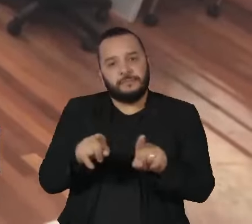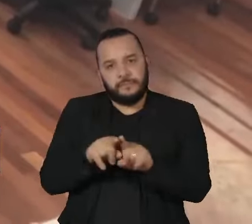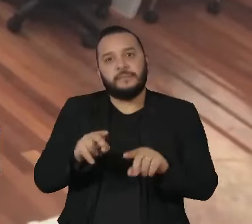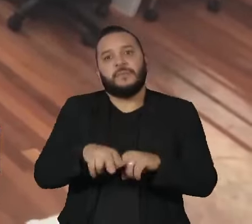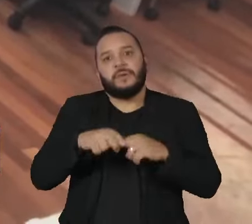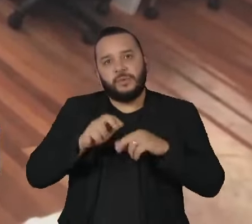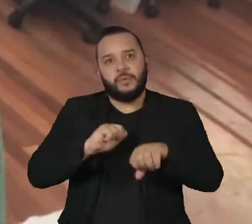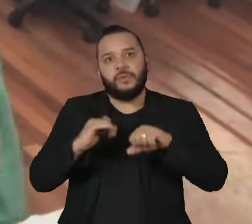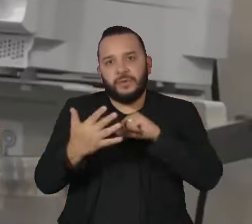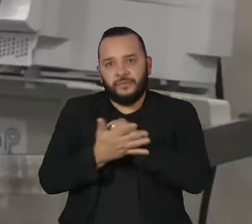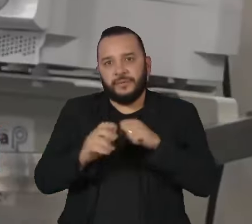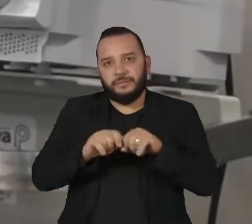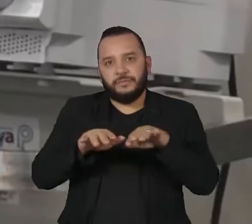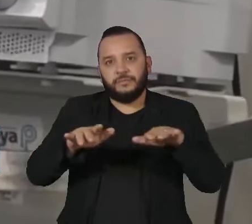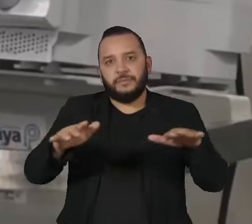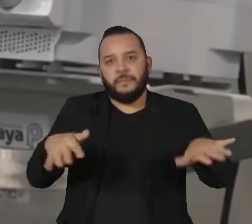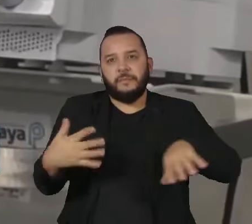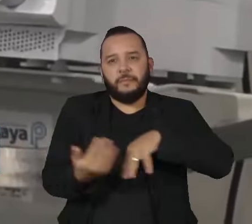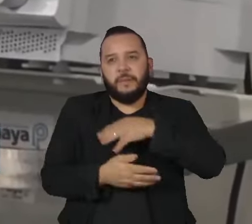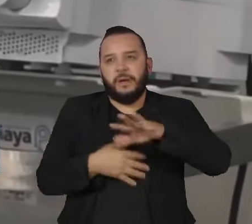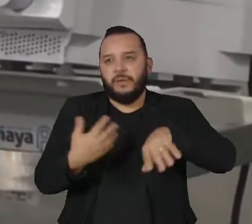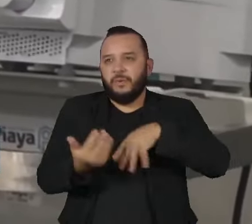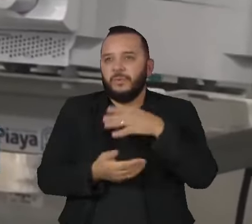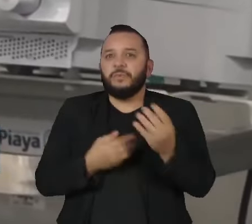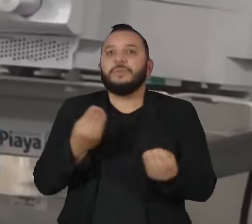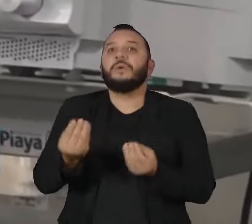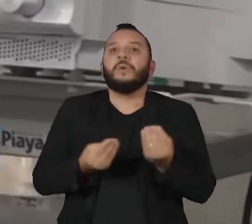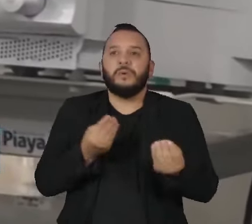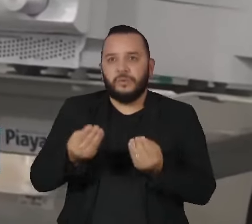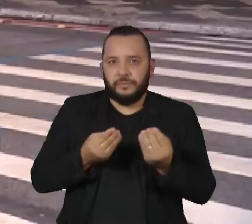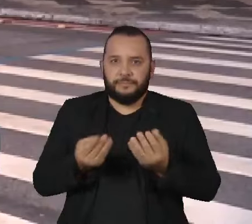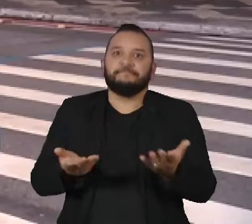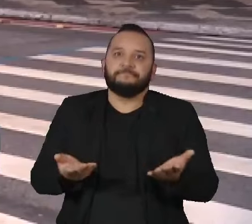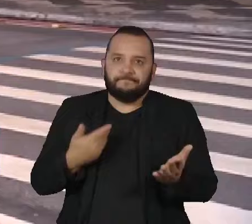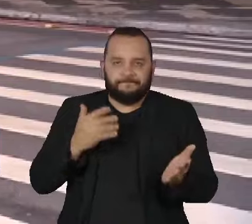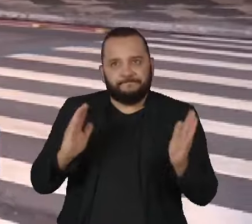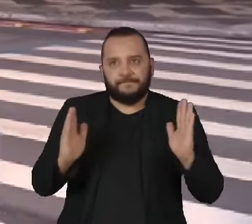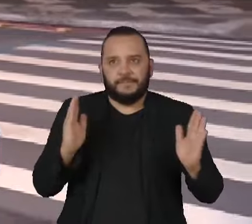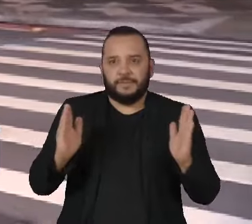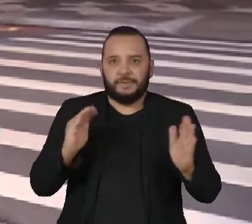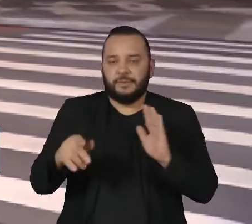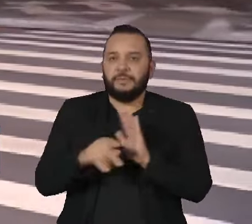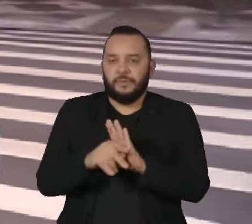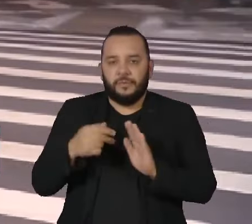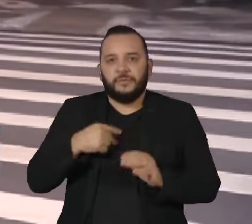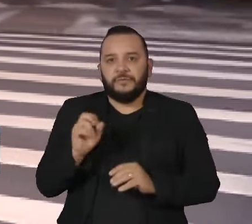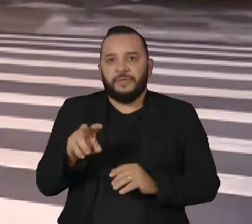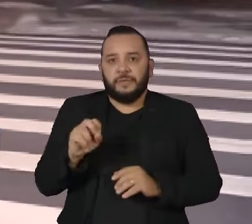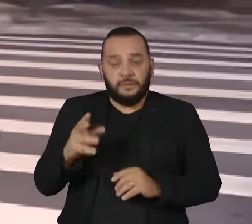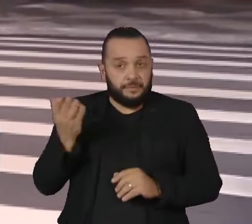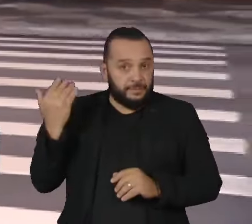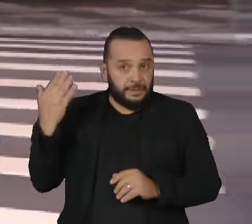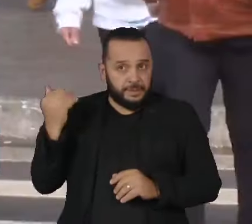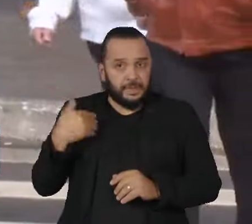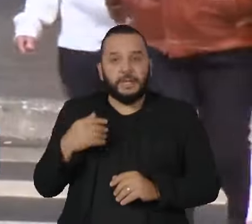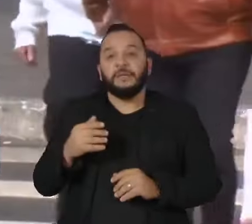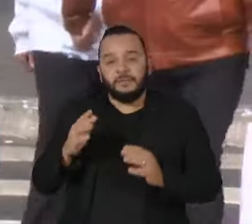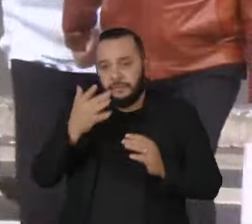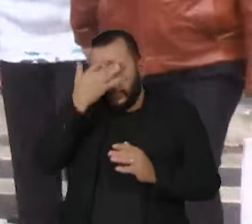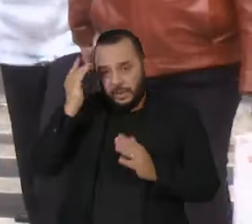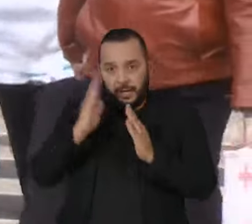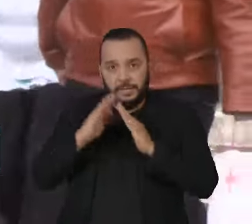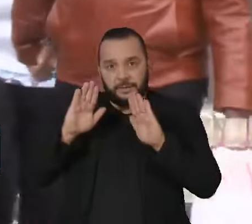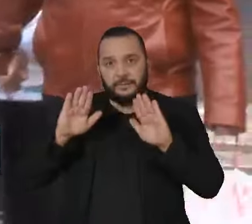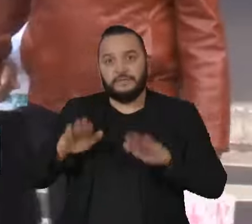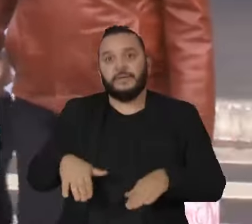foi um dos fatores que desorganizou a sazonalidade dos casos. Durante o isolamento, os vírus deixaram de circular. Com